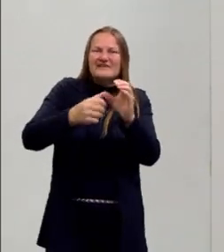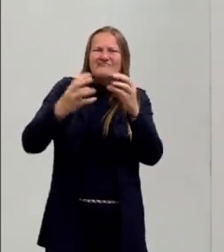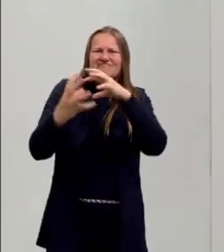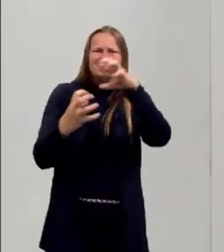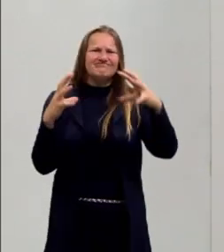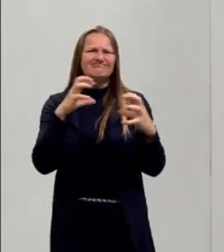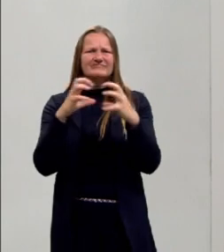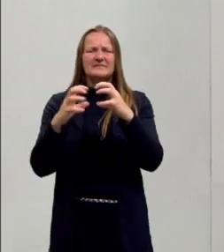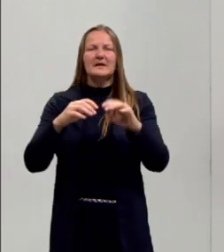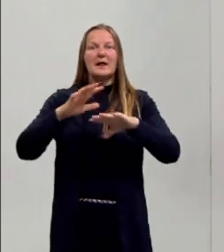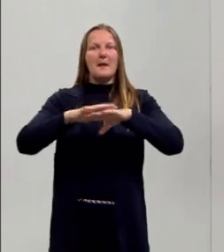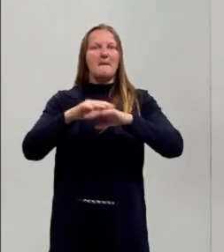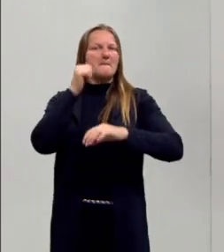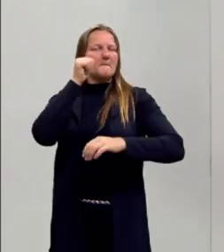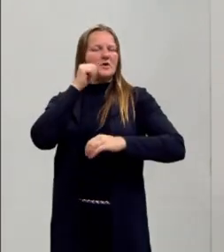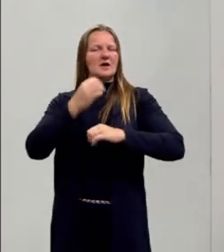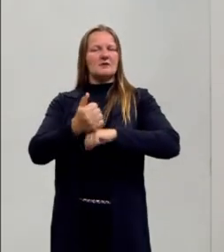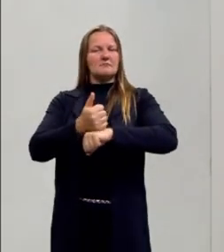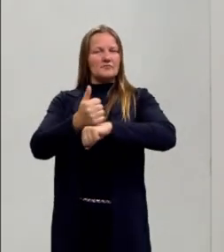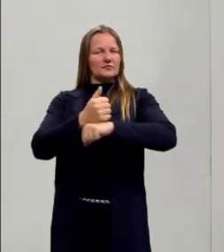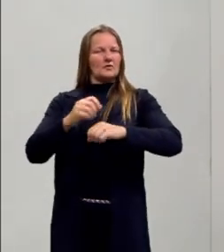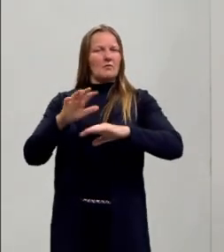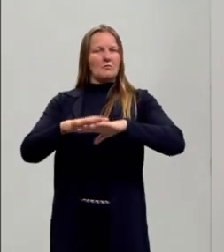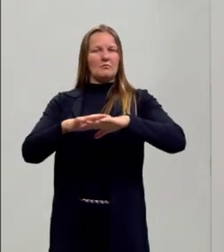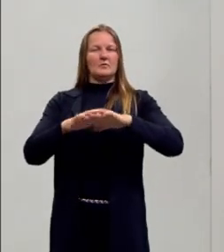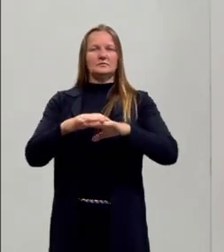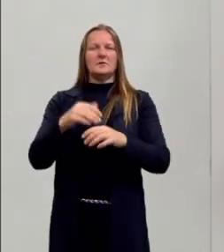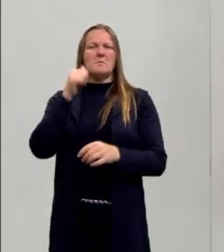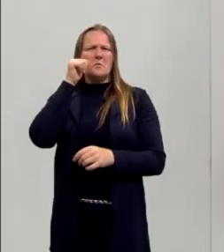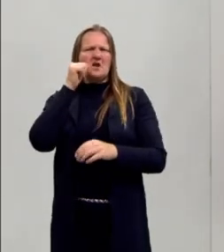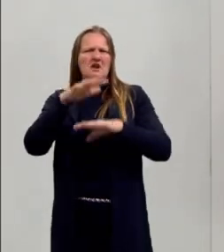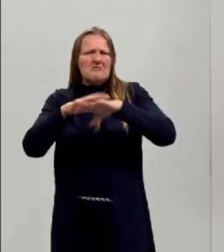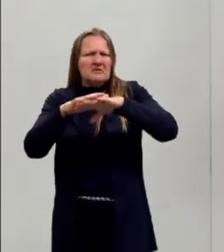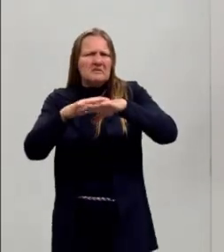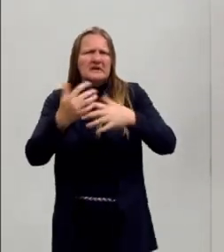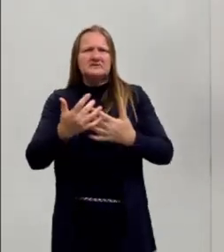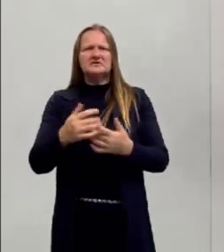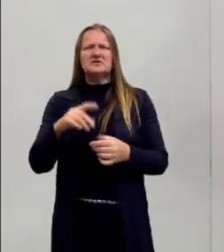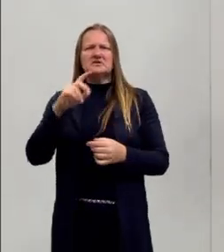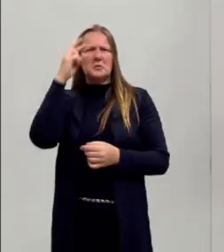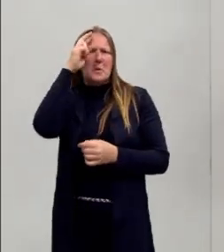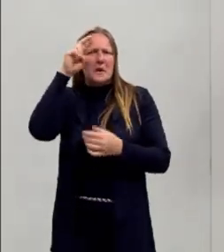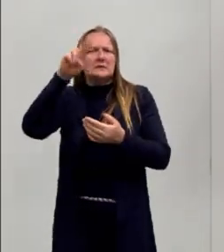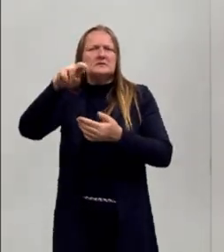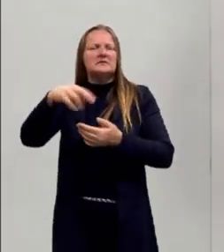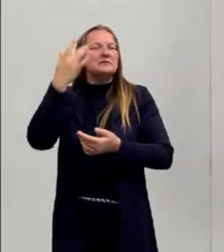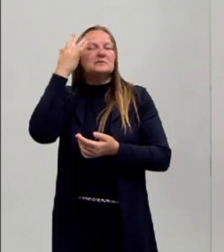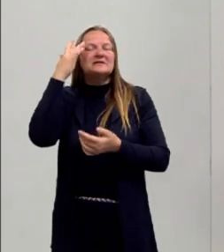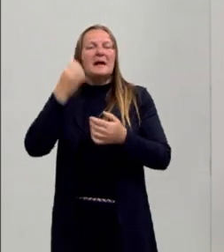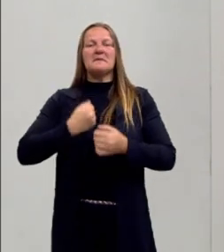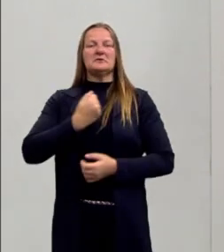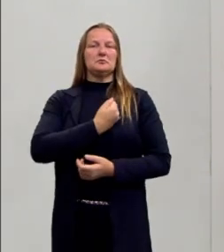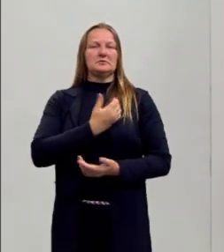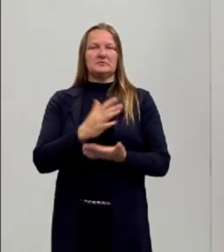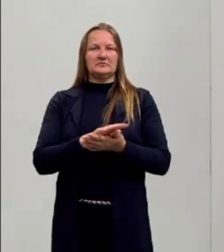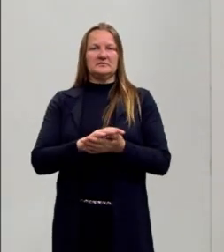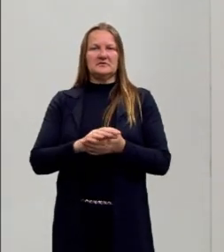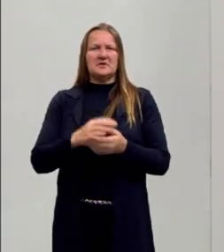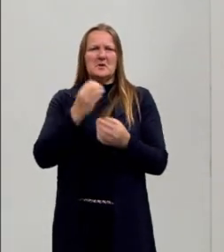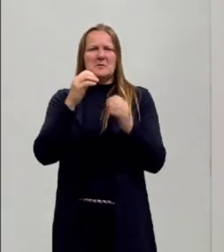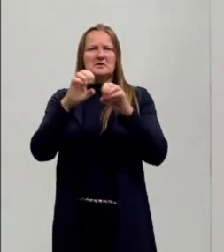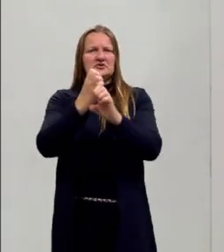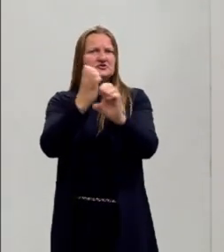matemática. Também se tem muito preconceito. Ah, mulheres não são racionais, não sabem mexer com números, não são boas na